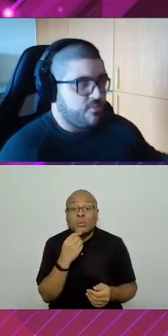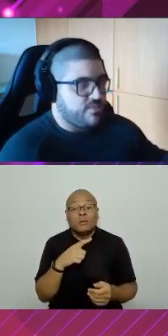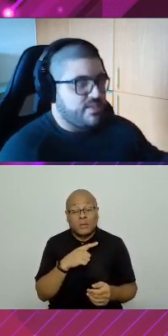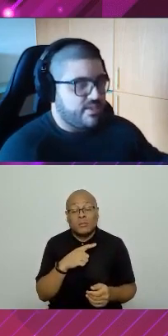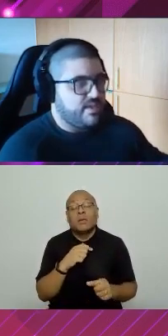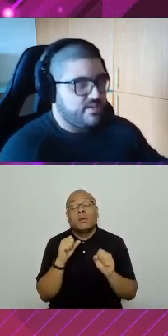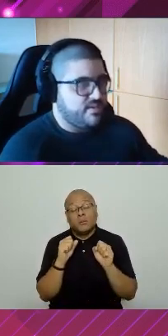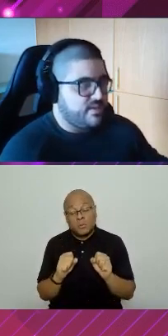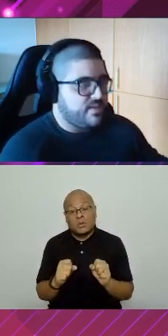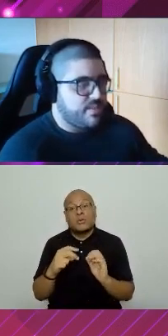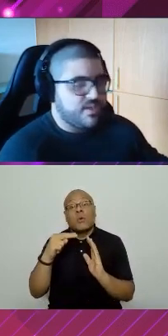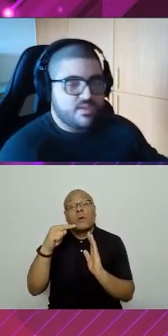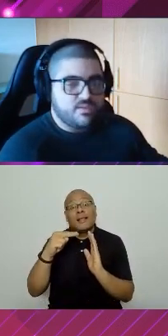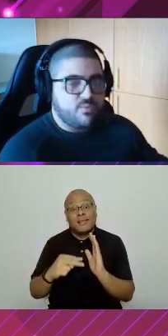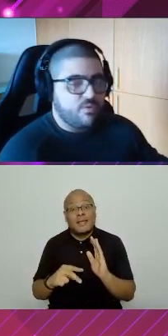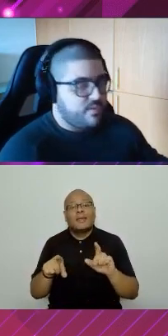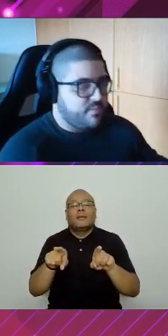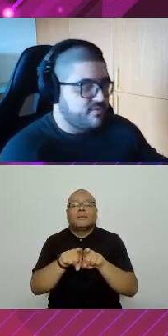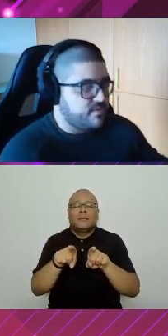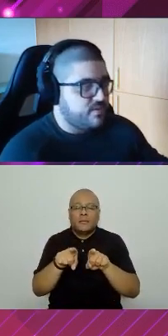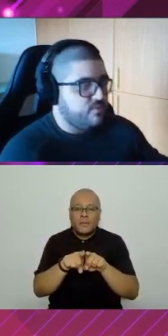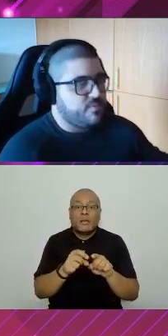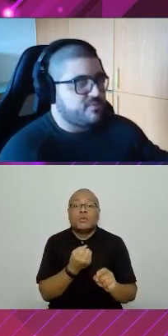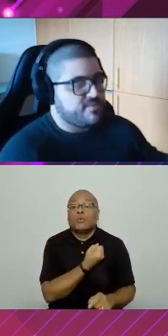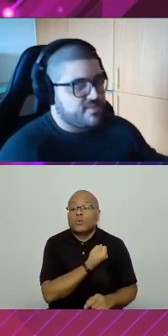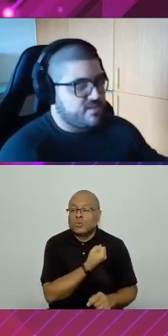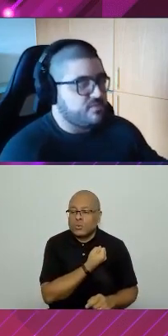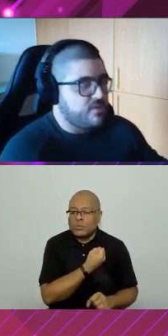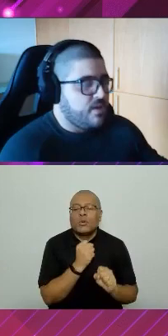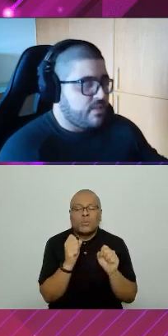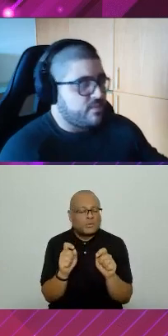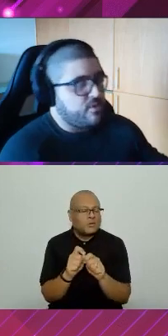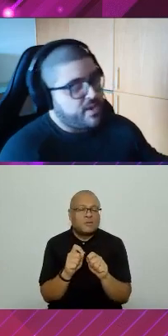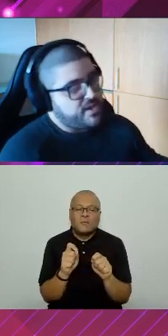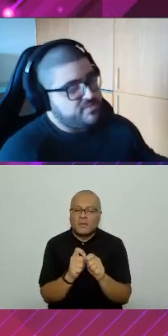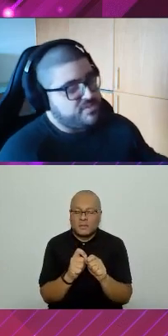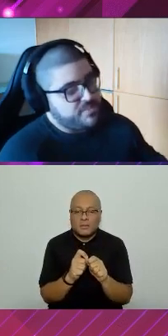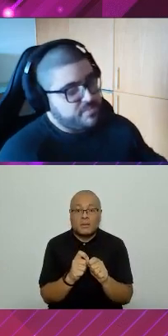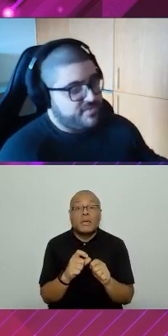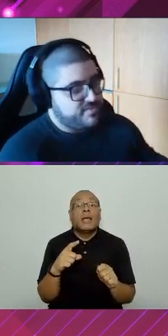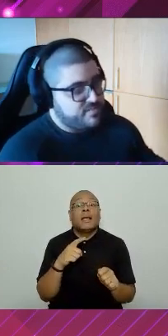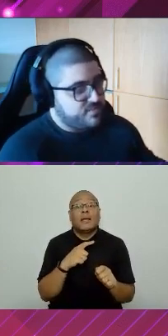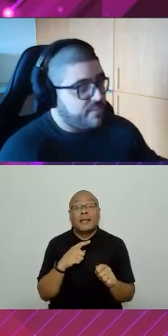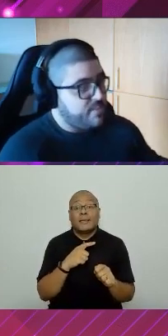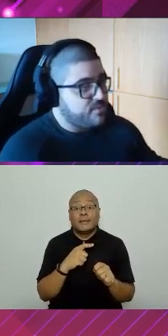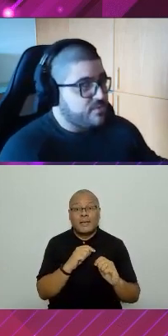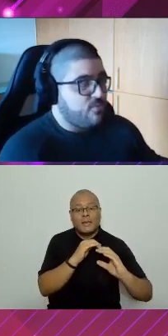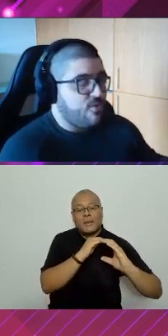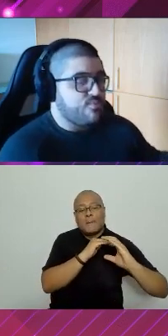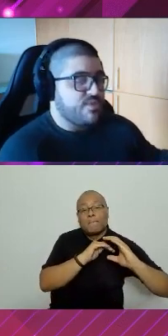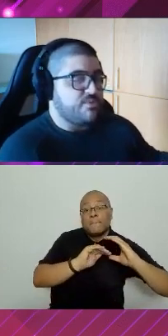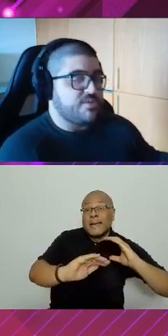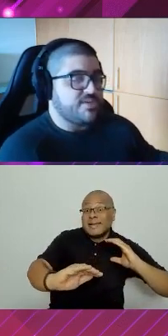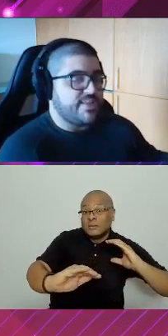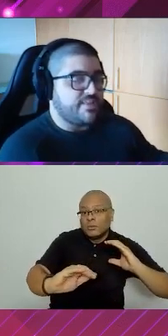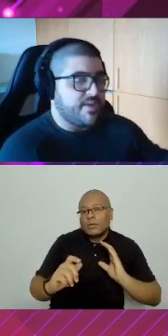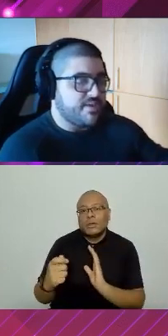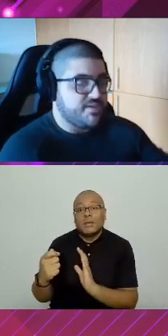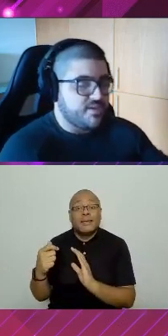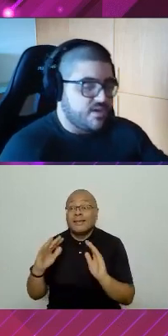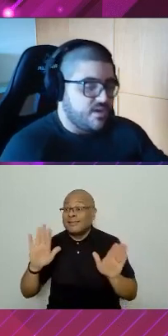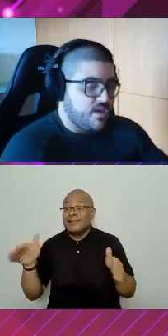Eu posso ler ele também no meu numbers. Então, eu posso fazer isso. Então, eu tenho o mecanismo de publisher subscriber onde eu não comunico